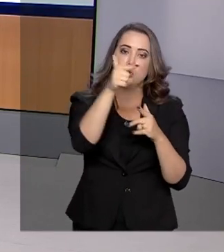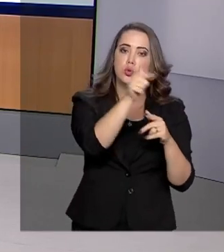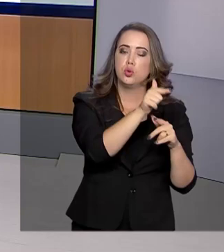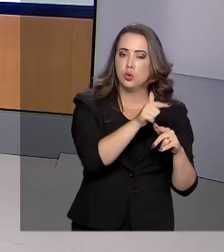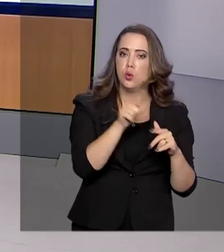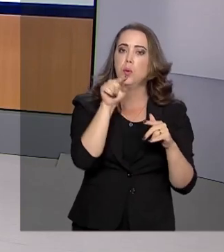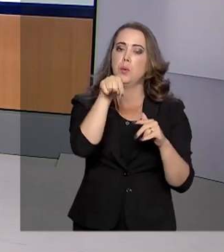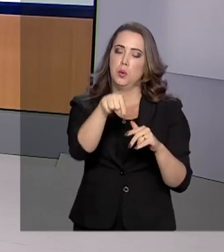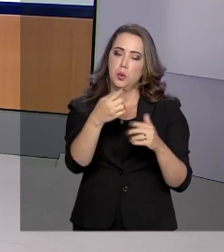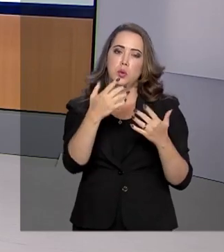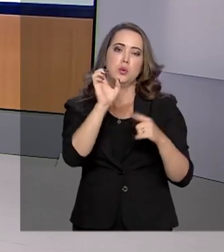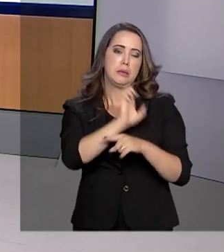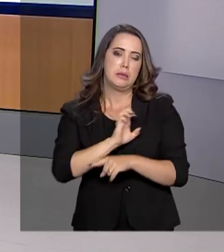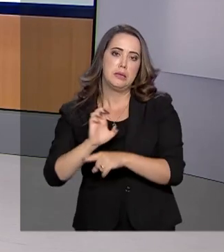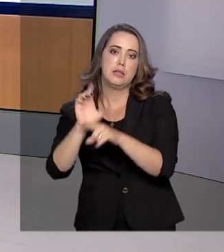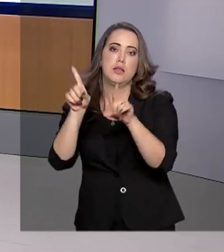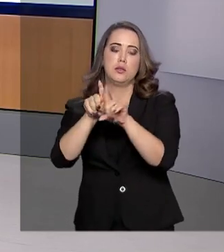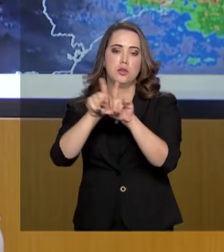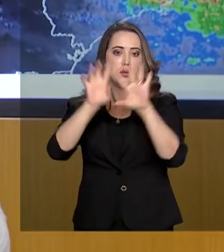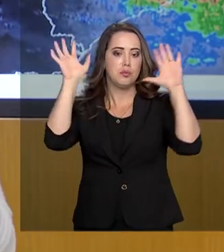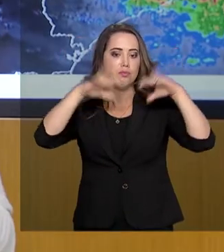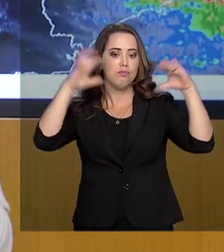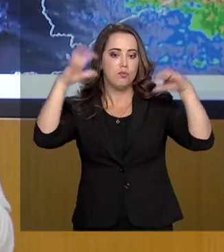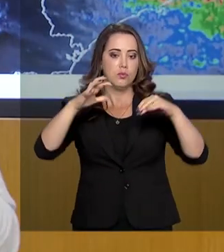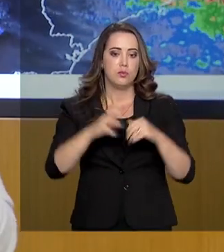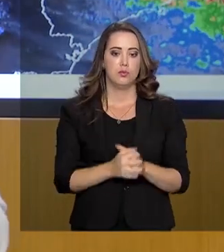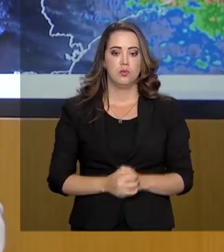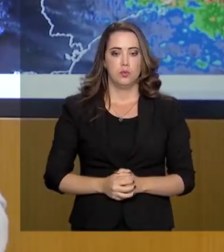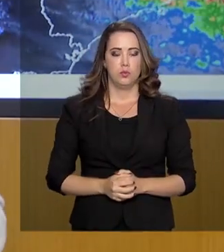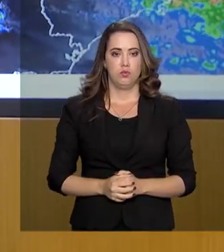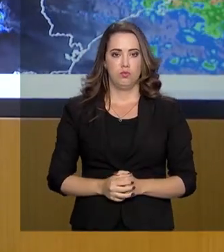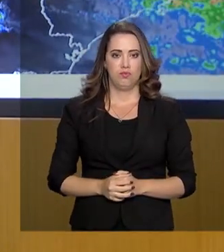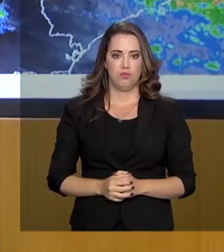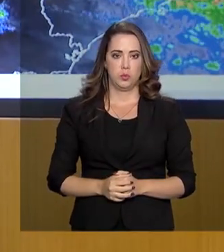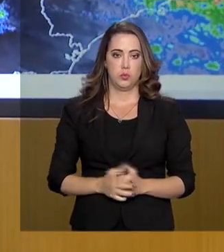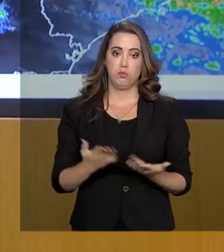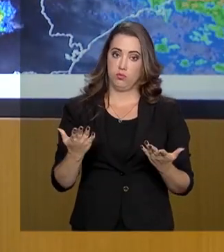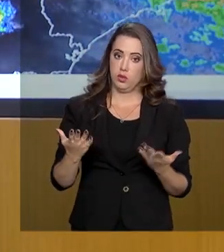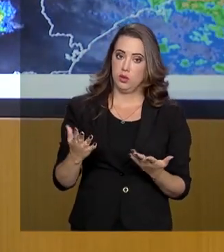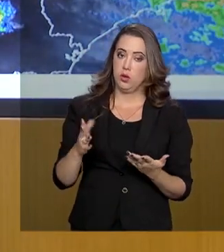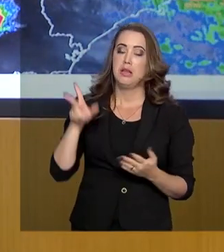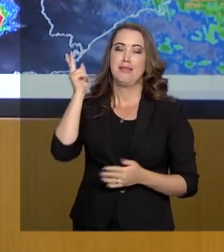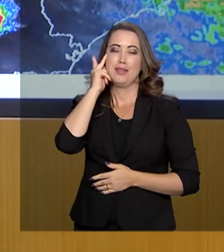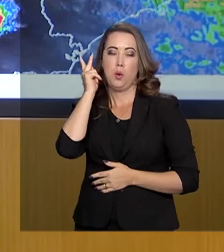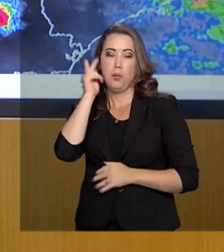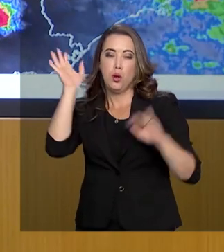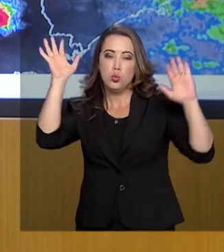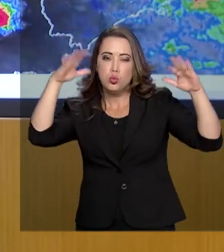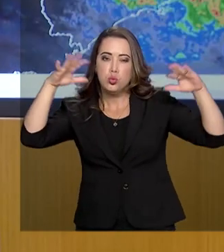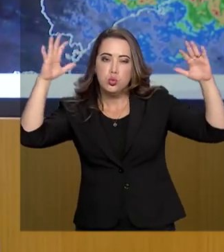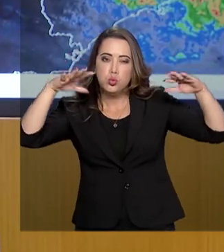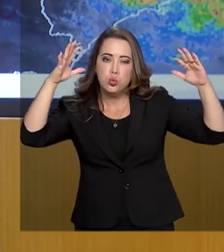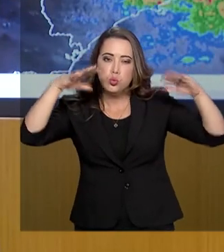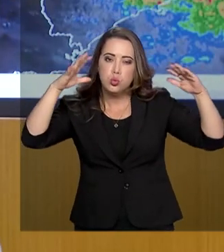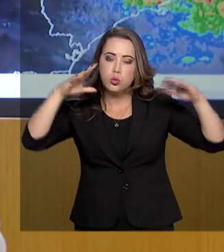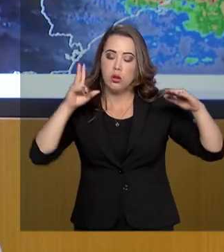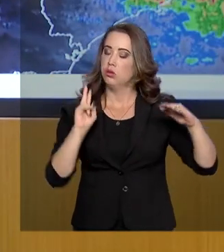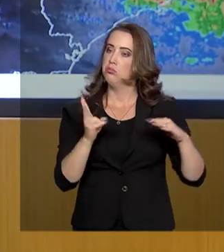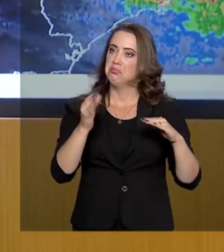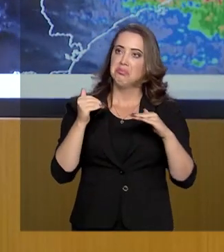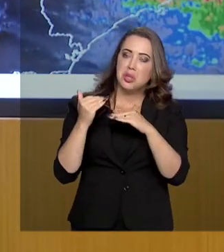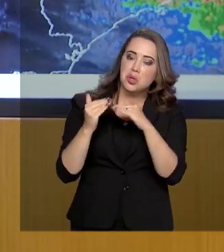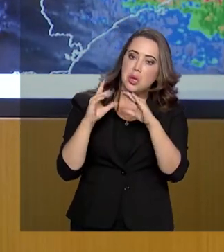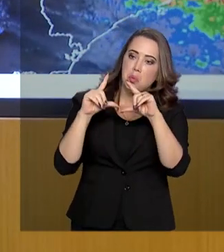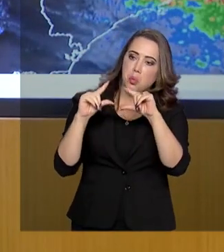Oi, Roberto. Boa noite. Pois é, a chuva continua fraca em São Paulo. A tendência é que ela se reduza cada vez mais